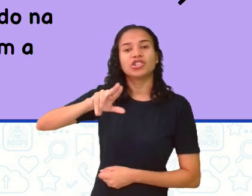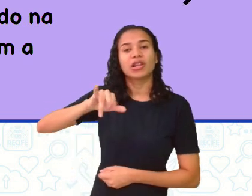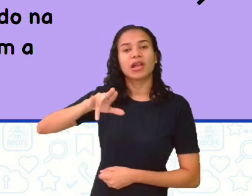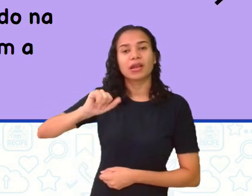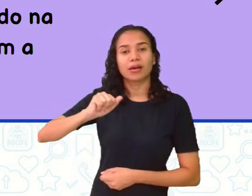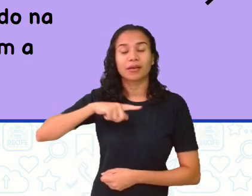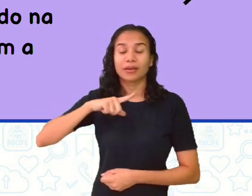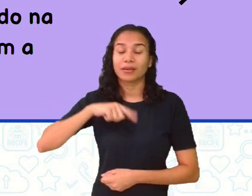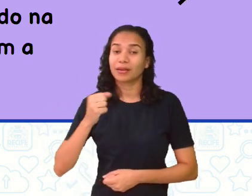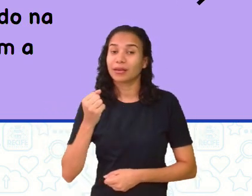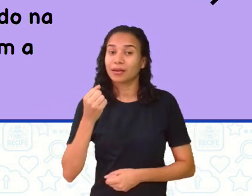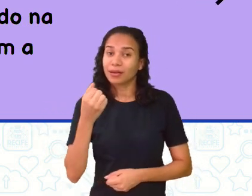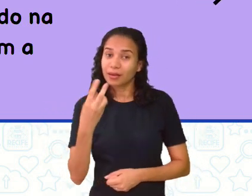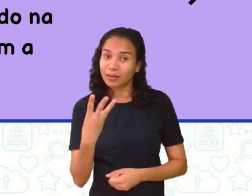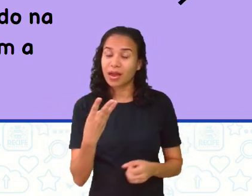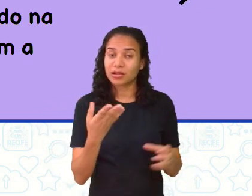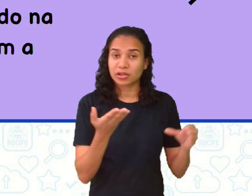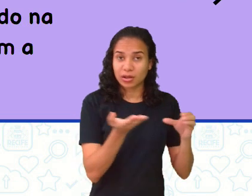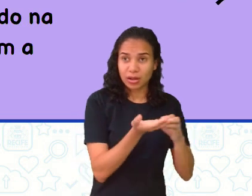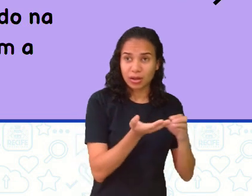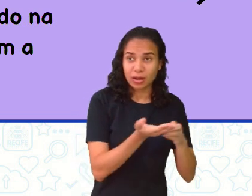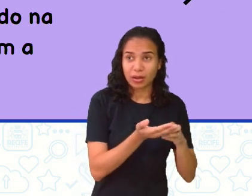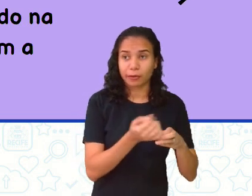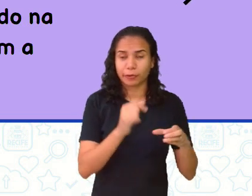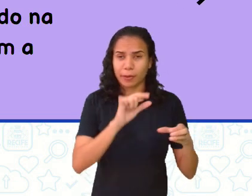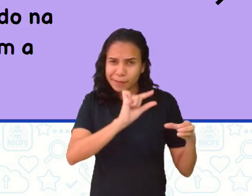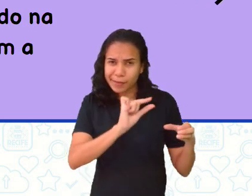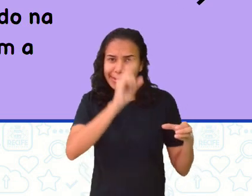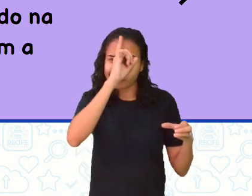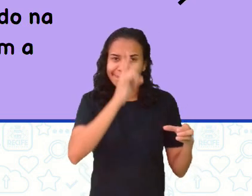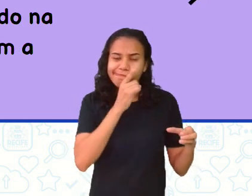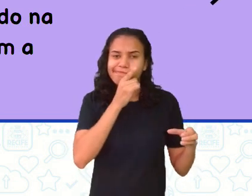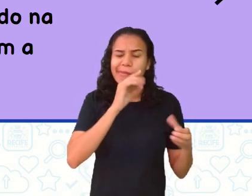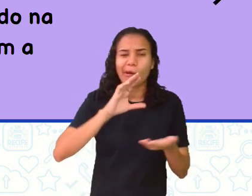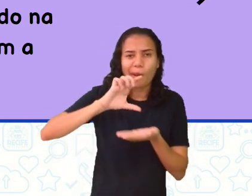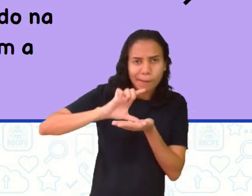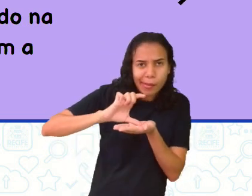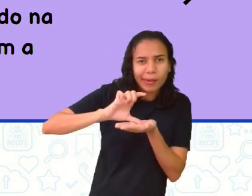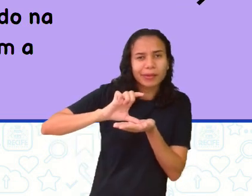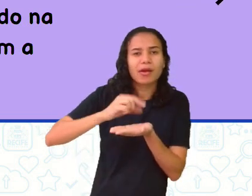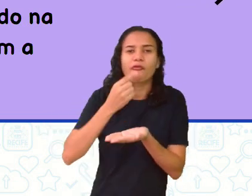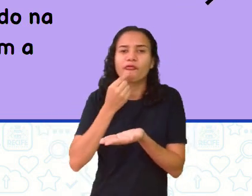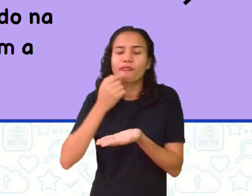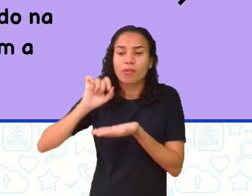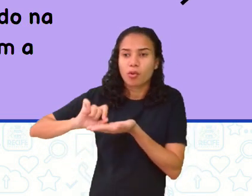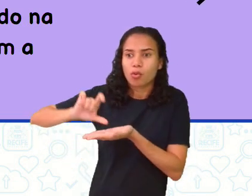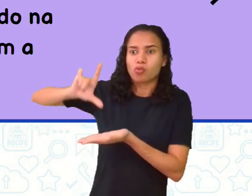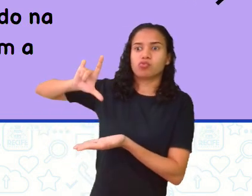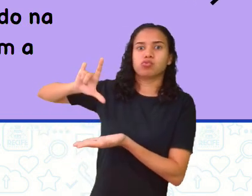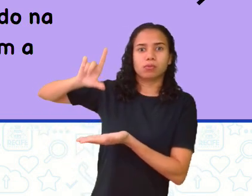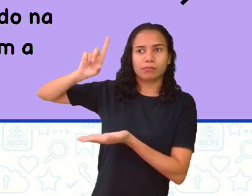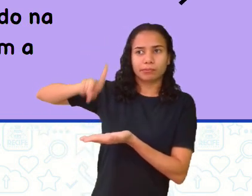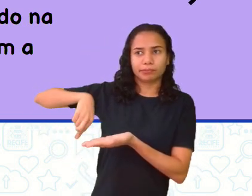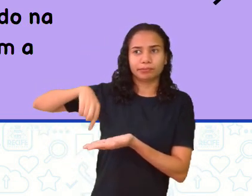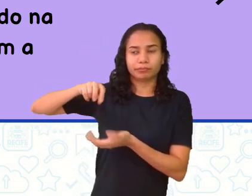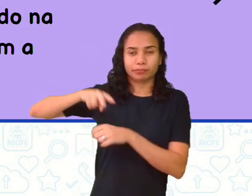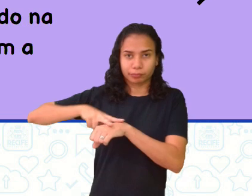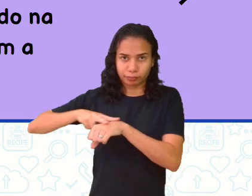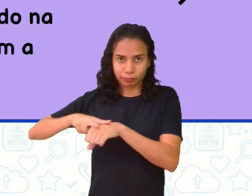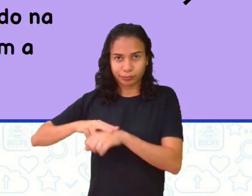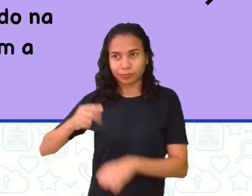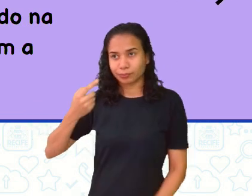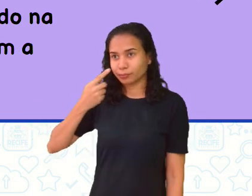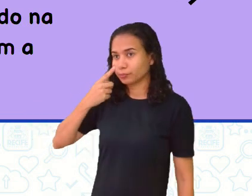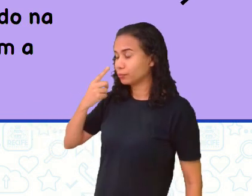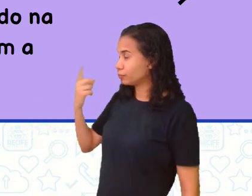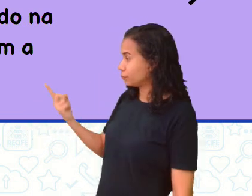canecas. Uma pequena, que está ali, amarelinha. Uma média, que está ali, vermelhinha. E uma grande, a verde.